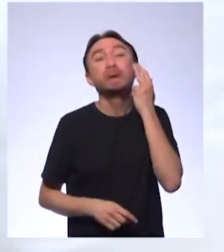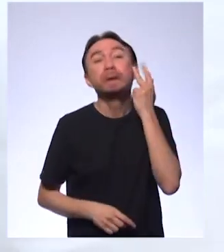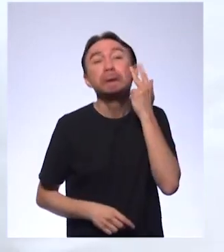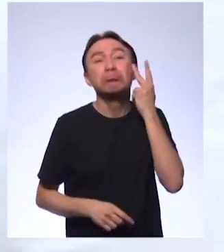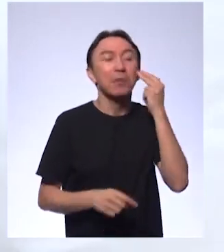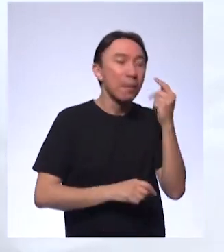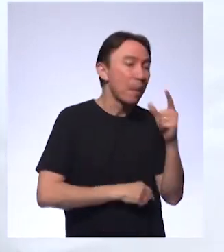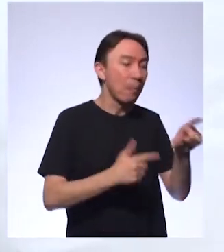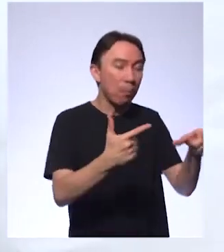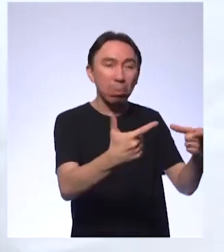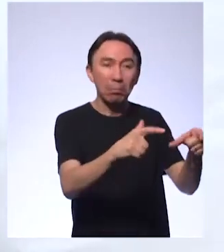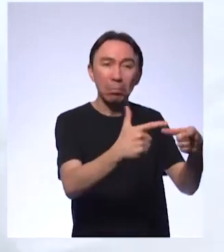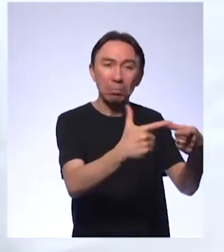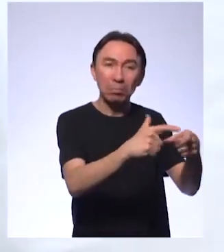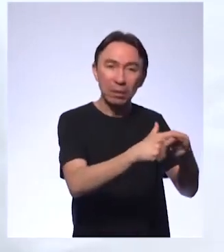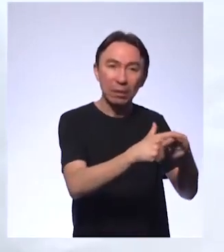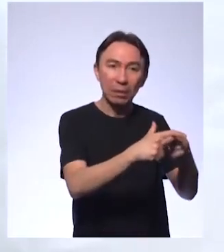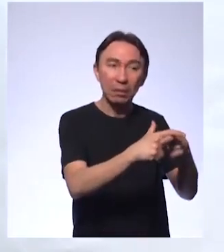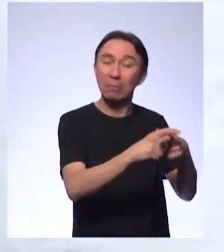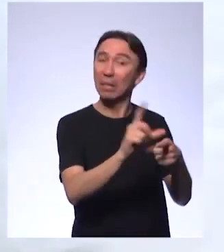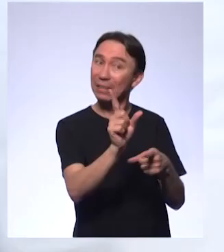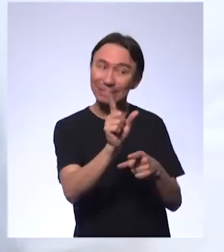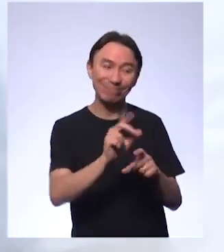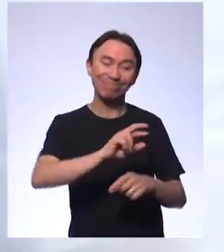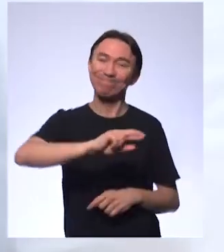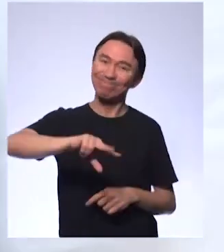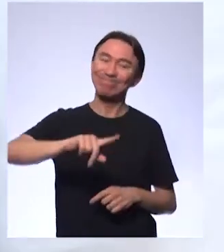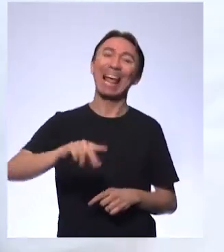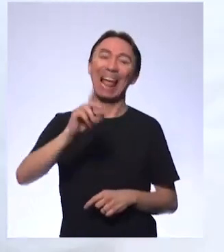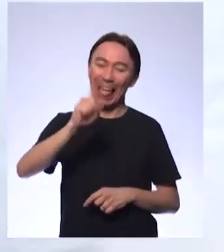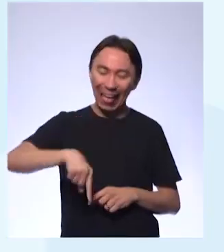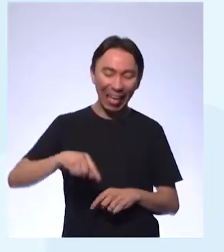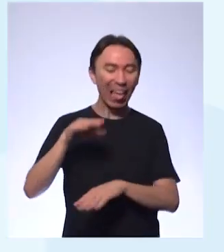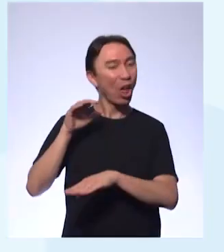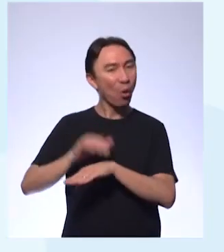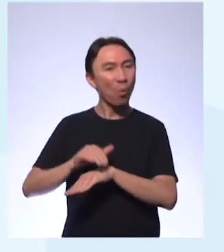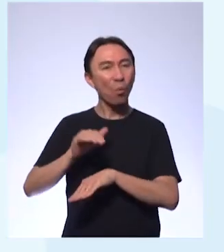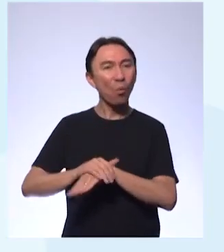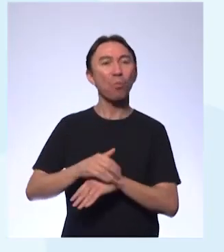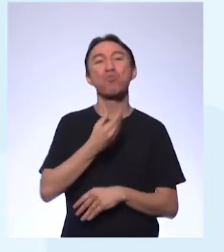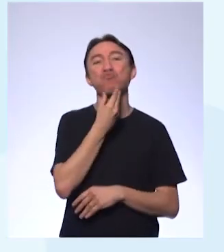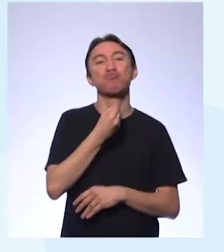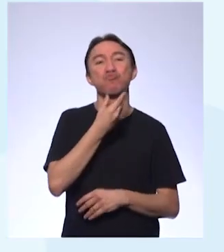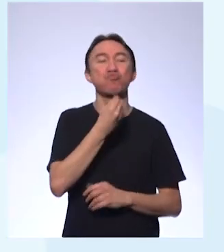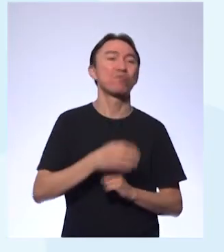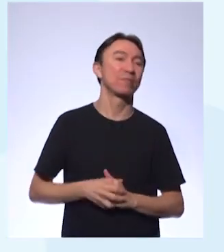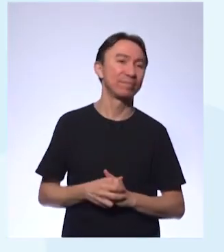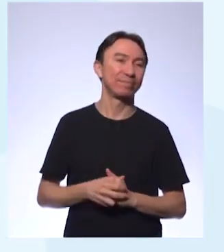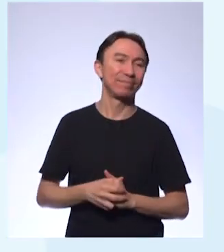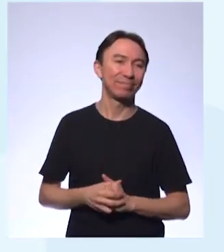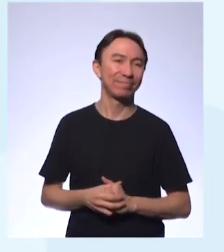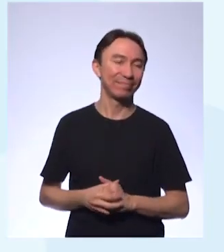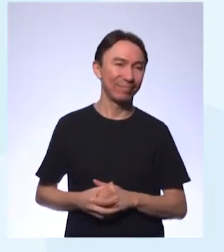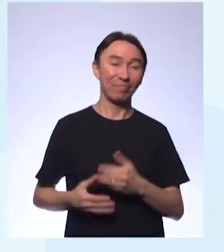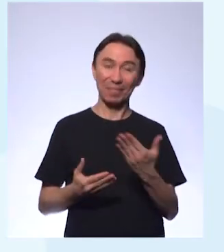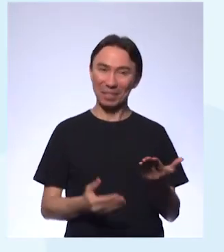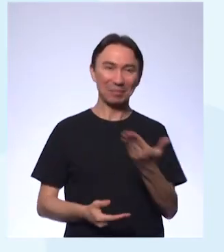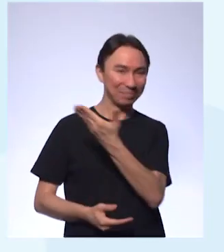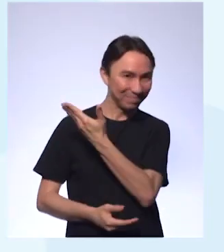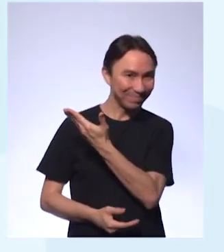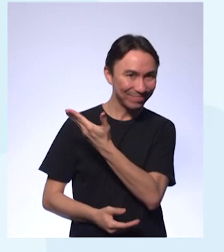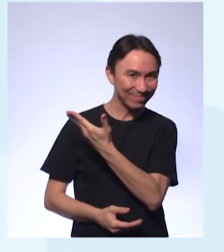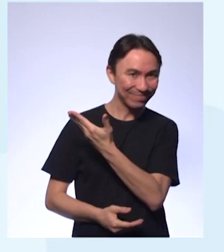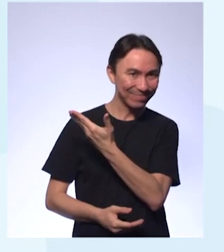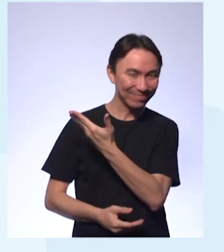extinção sempre vai ter a mão do homem esse aí, olha que bicho lindo que esse aí, nosso o tamanduá bandeira sabe